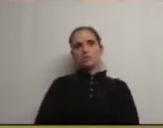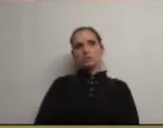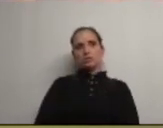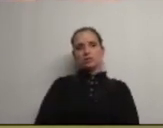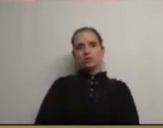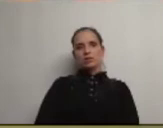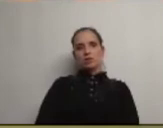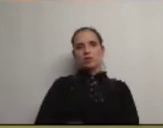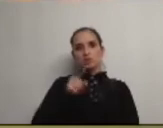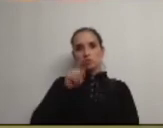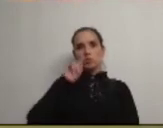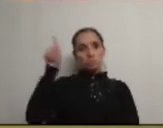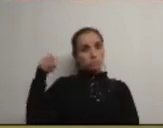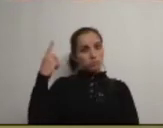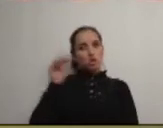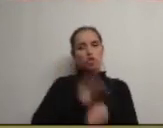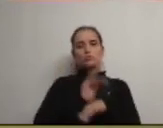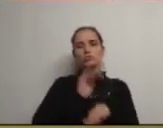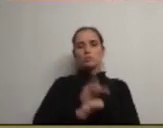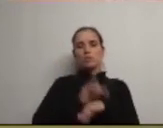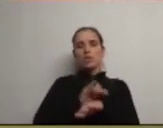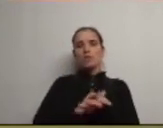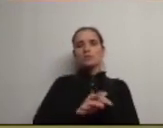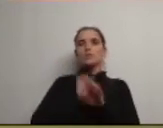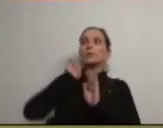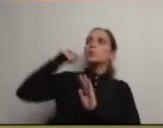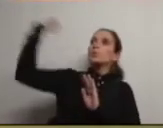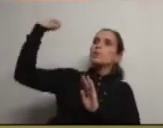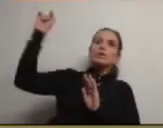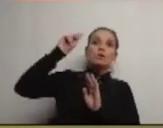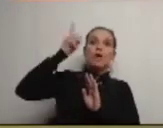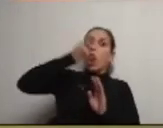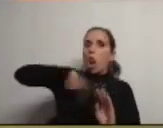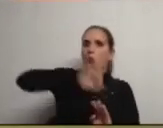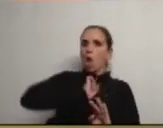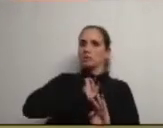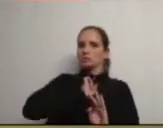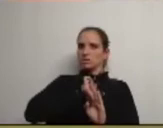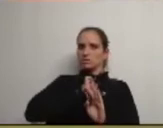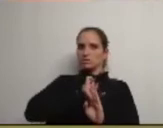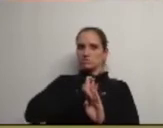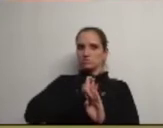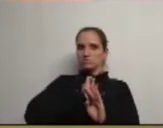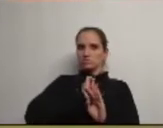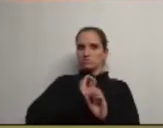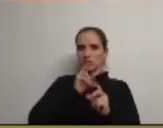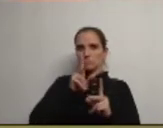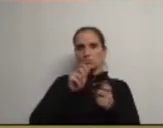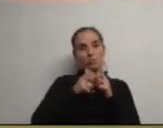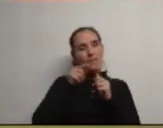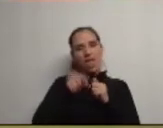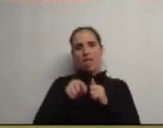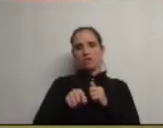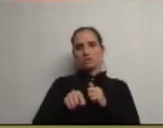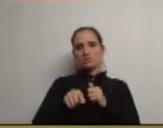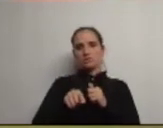é que isto depois deixa de ser a responsabilidade lá deles para ser nossa ok? e o problema está aqui